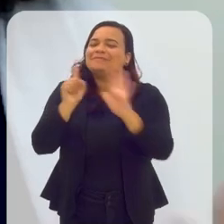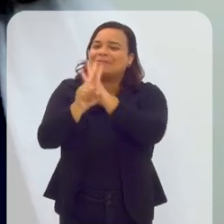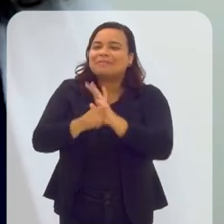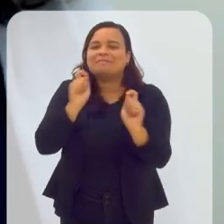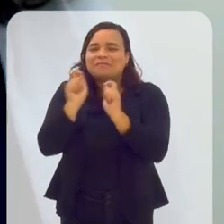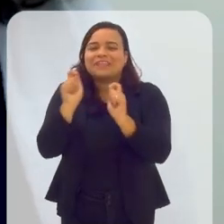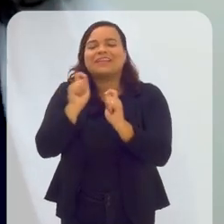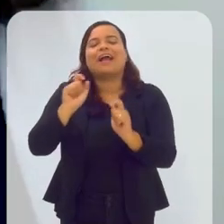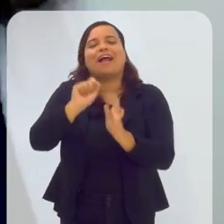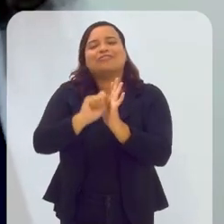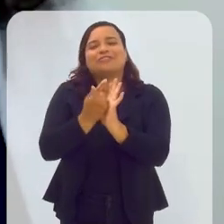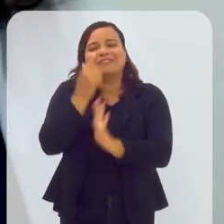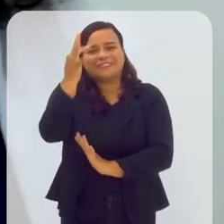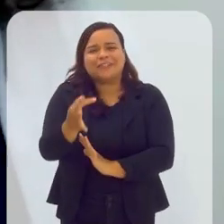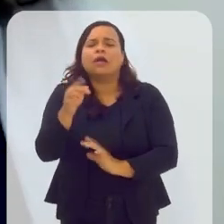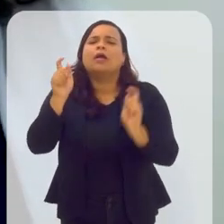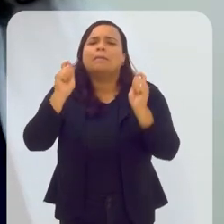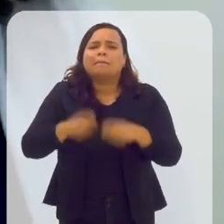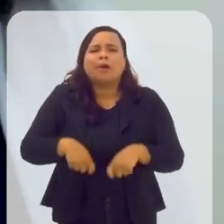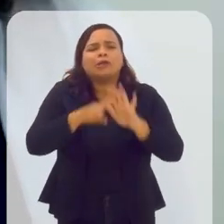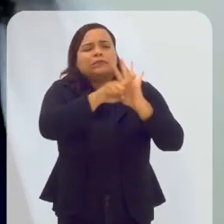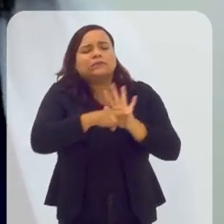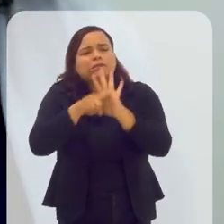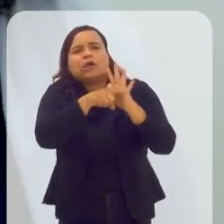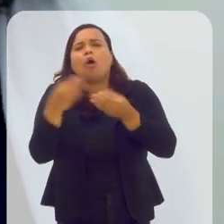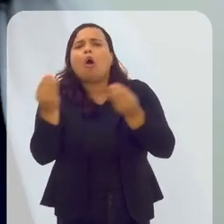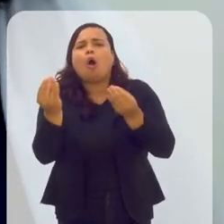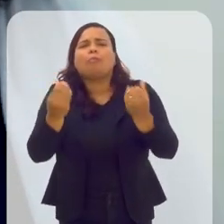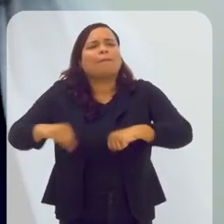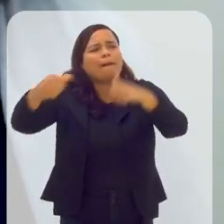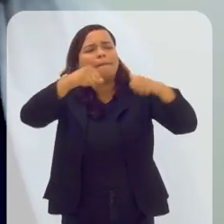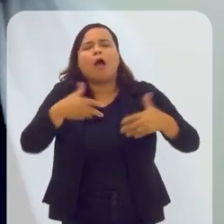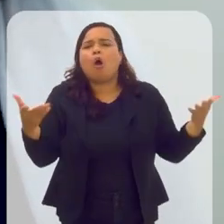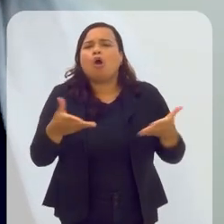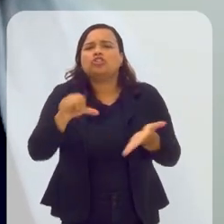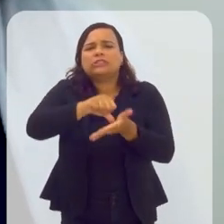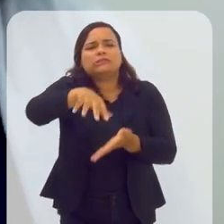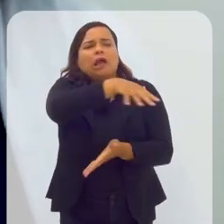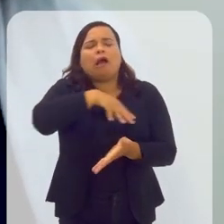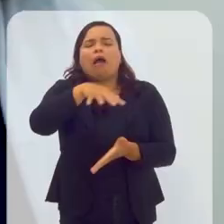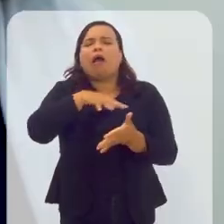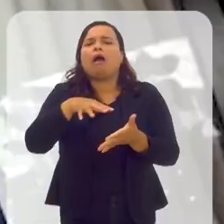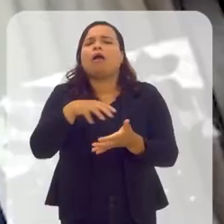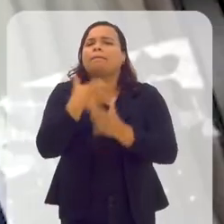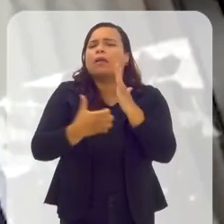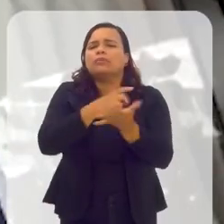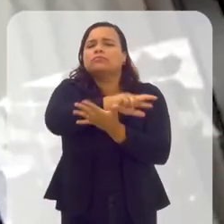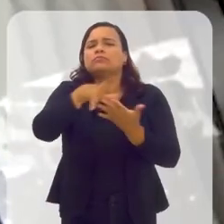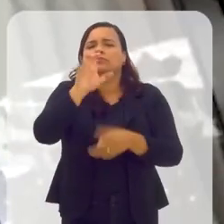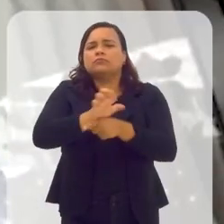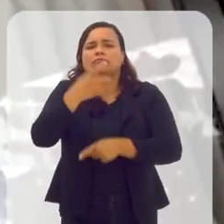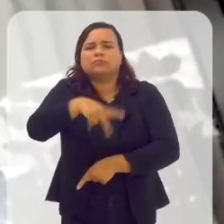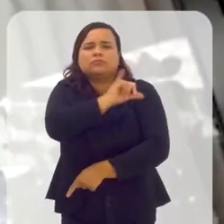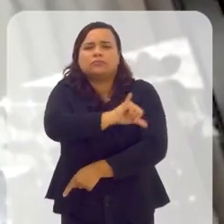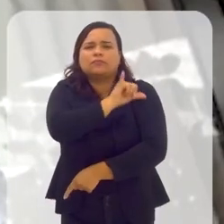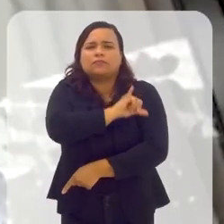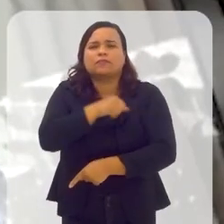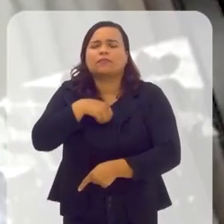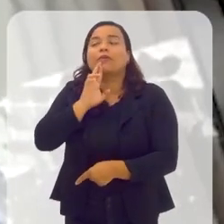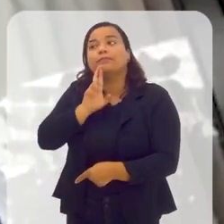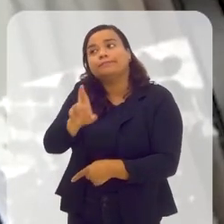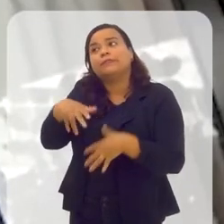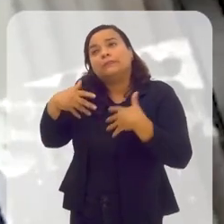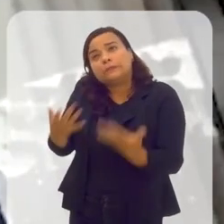Presidente, você pode fazer uma análise do setor cooperativo no estado do Rio de Janeiro hoje? Olha, gente, a gente está num próspero